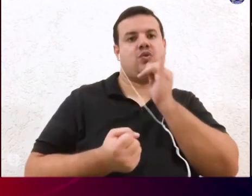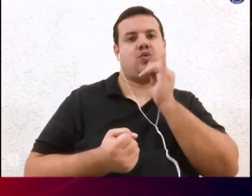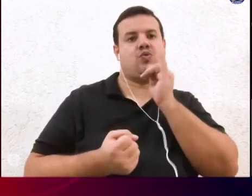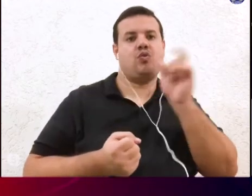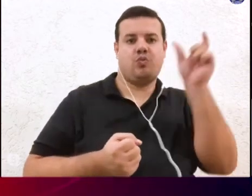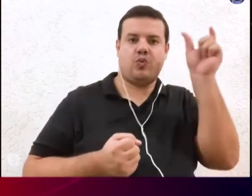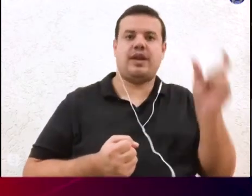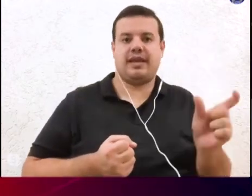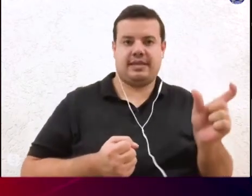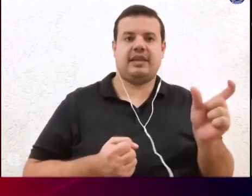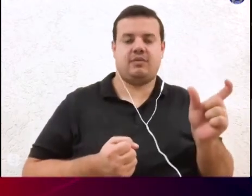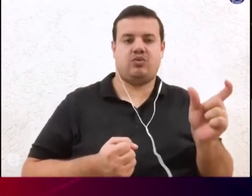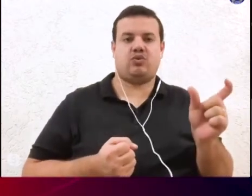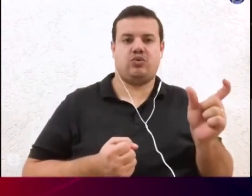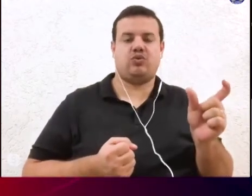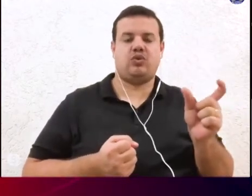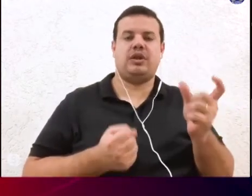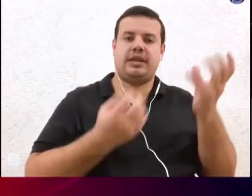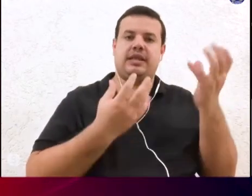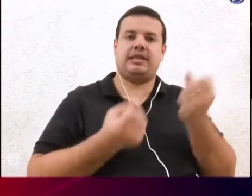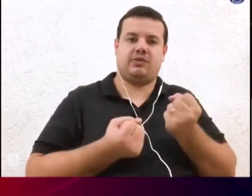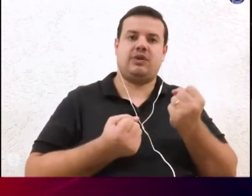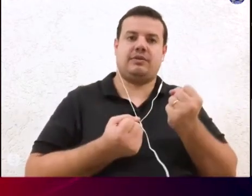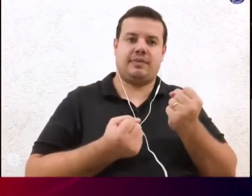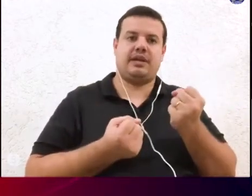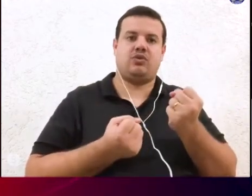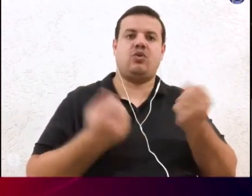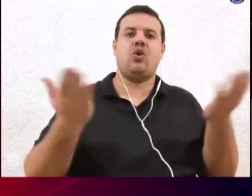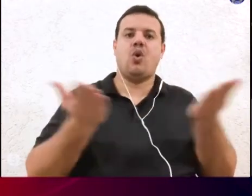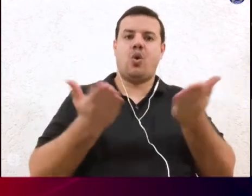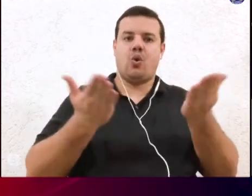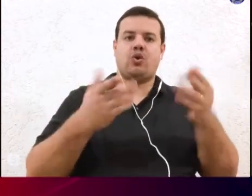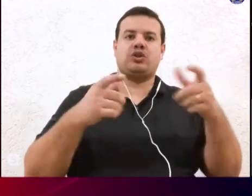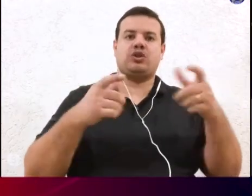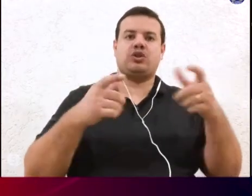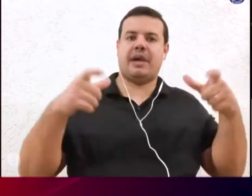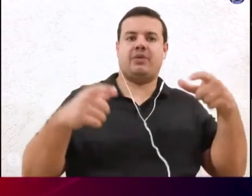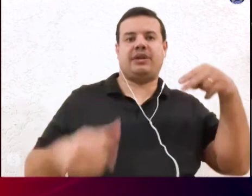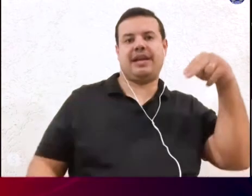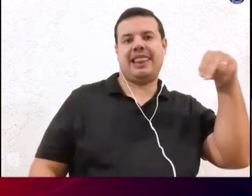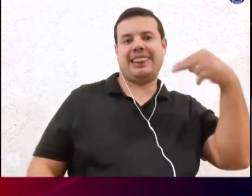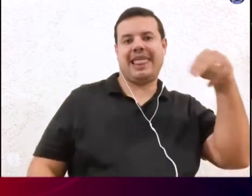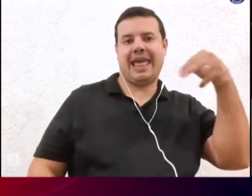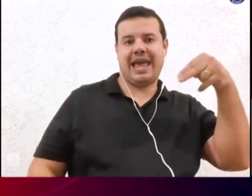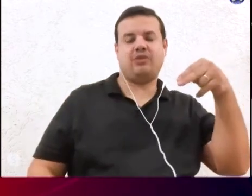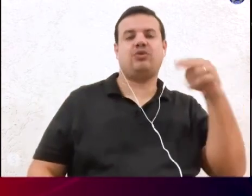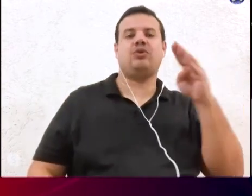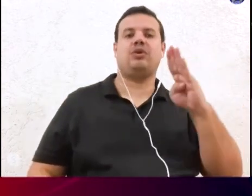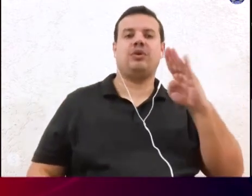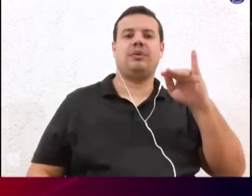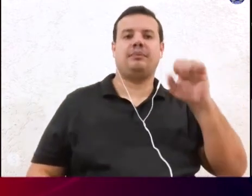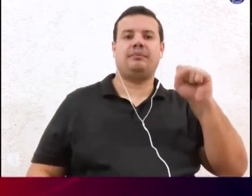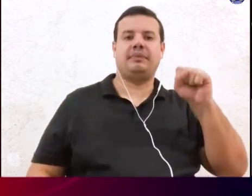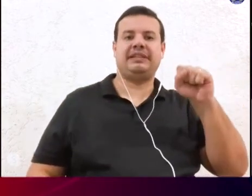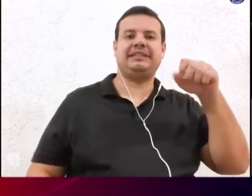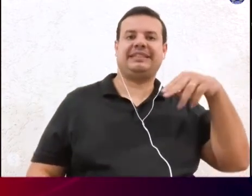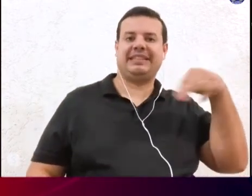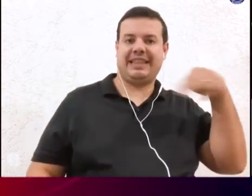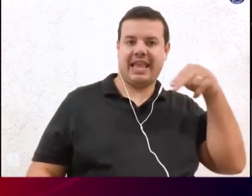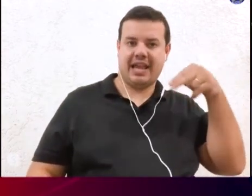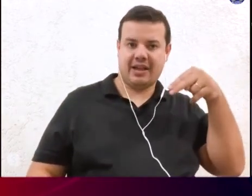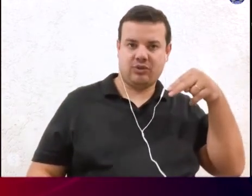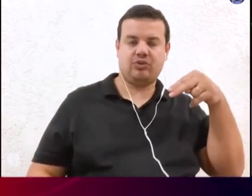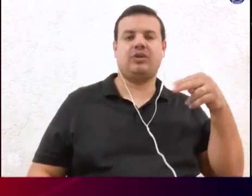aconchegante acolhimento é que hoje a maioria de seus netos e bisnetos são botucatuenses motivo que o